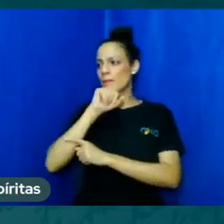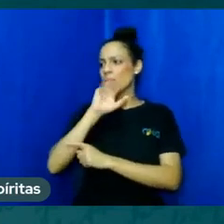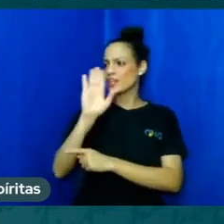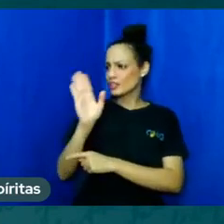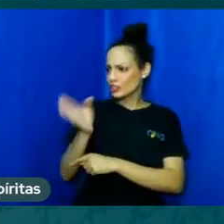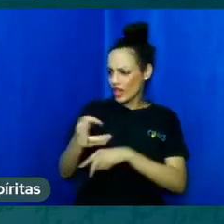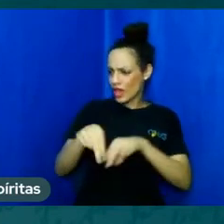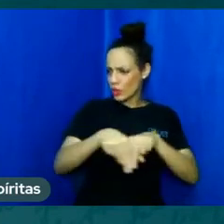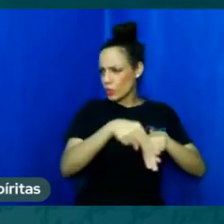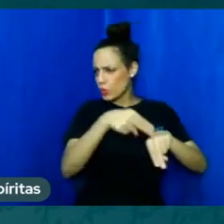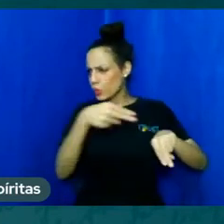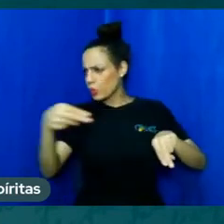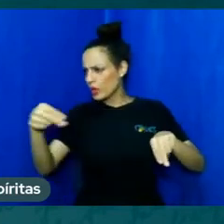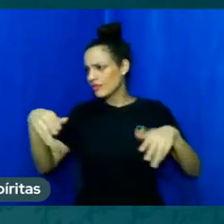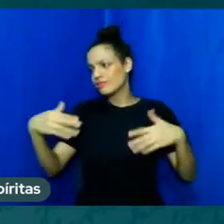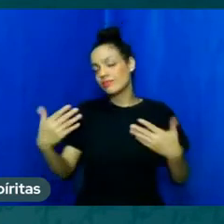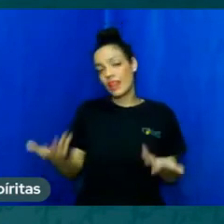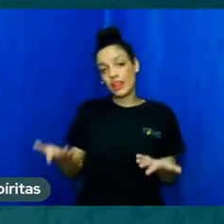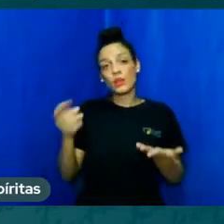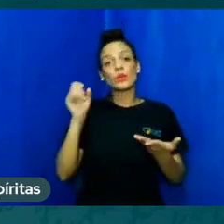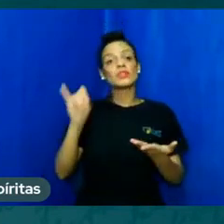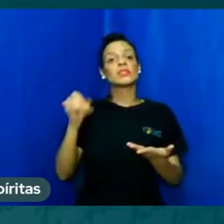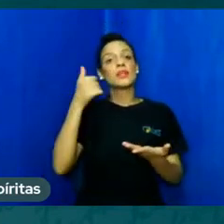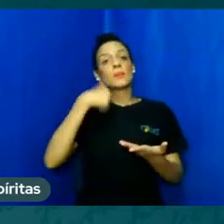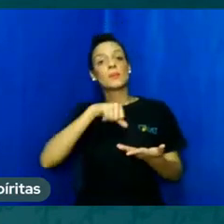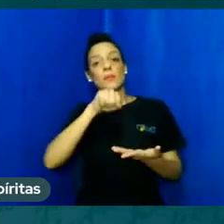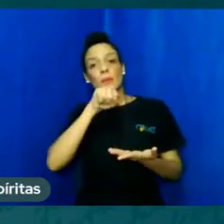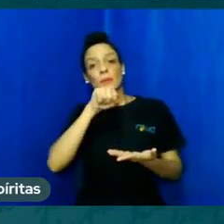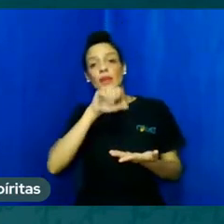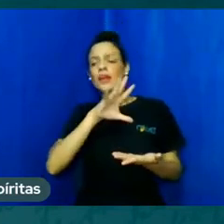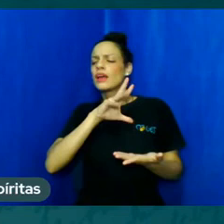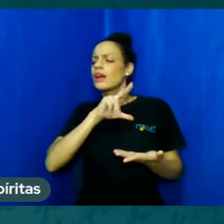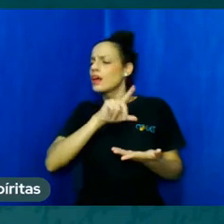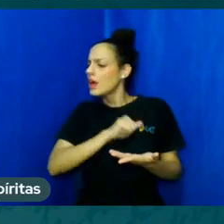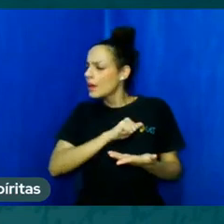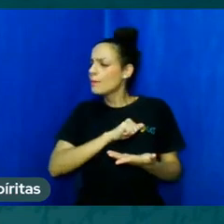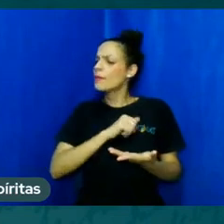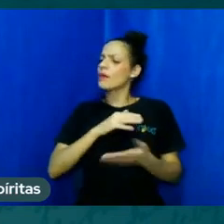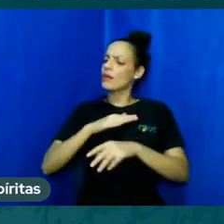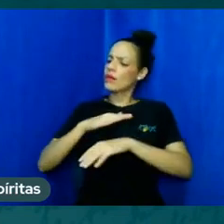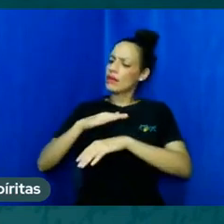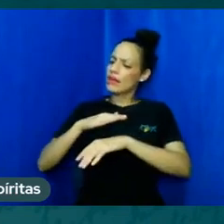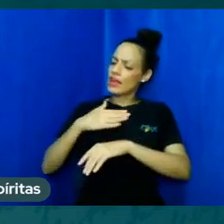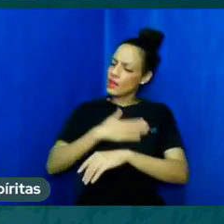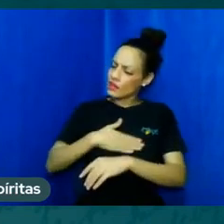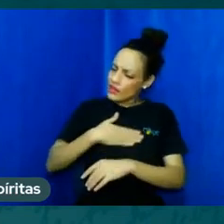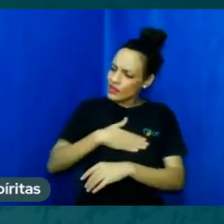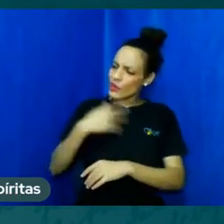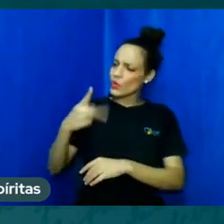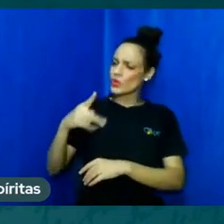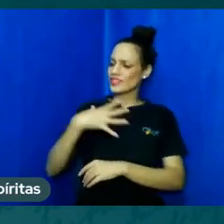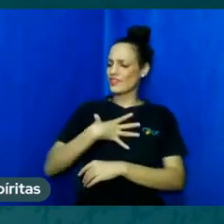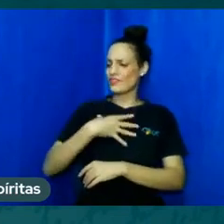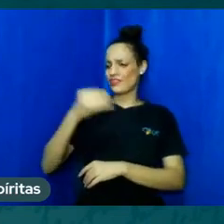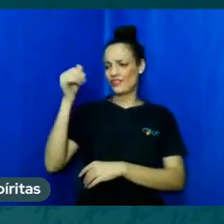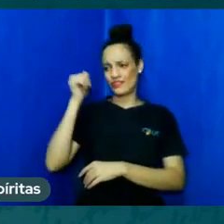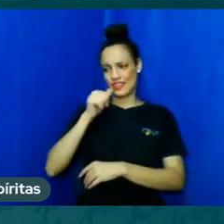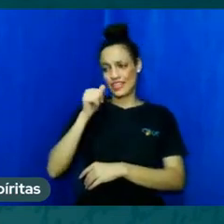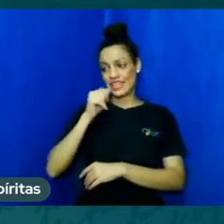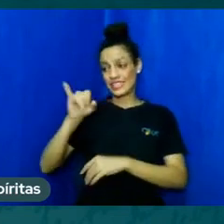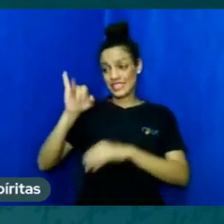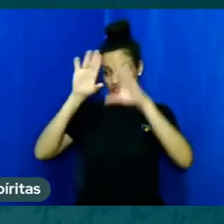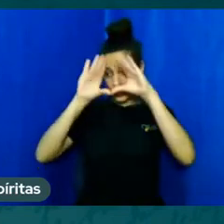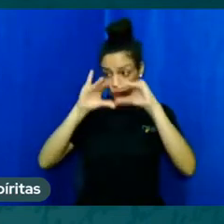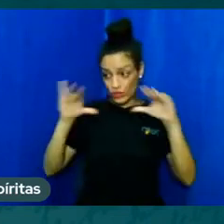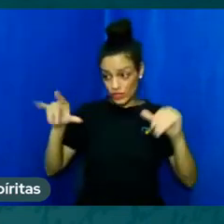que tem um carinho profundo pela filha naturalmente se se tranquiliza vai ter a chance de encontrá-la não